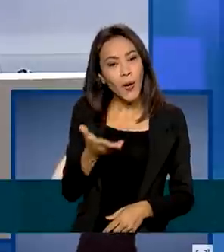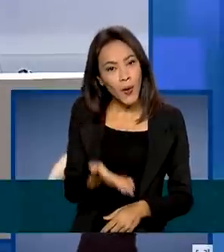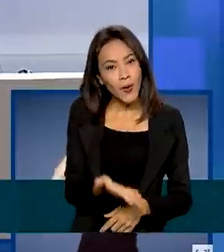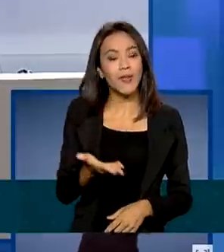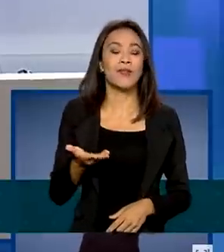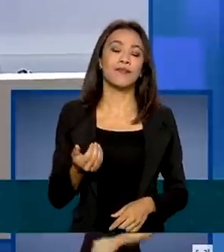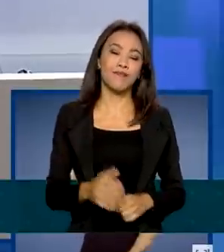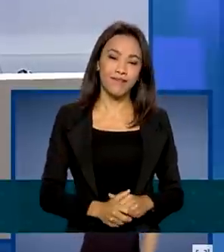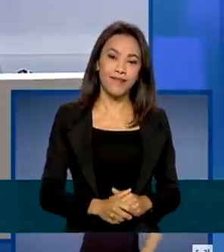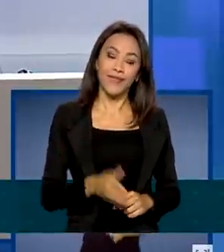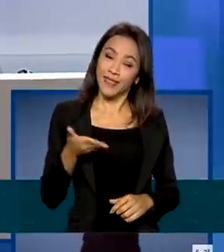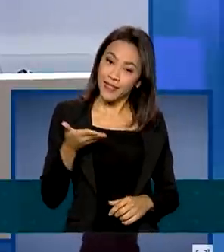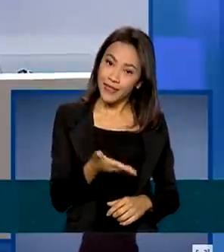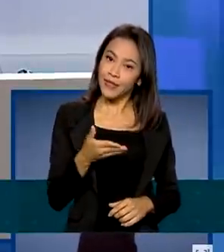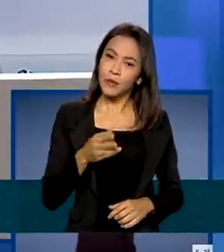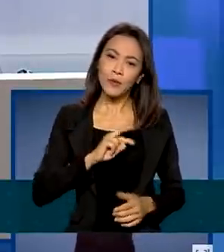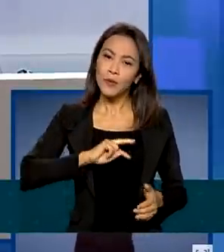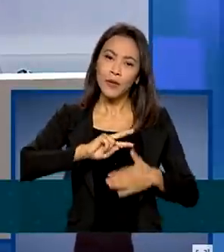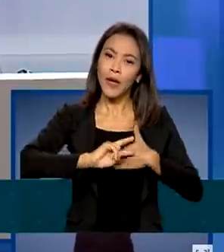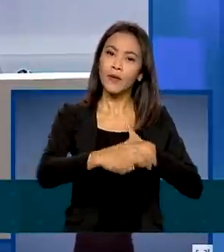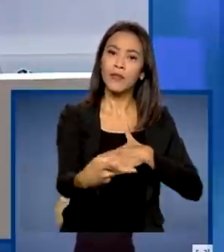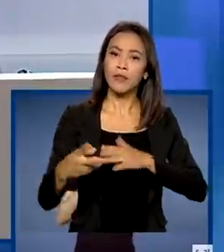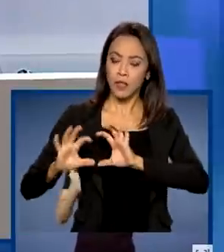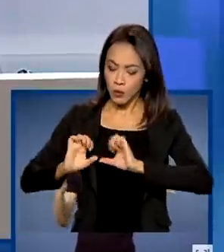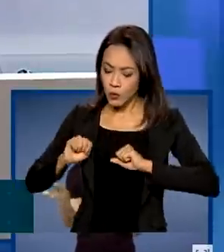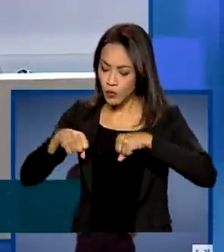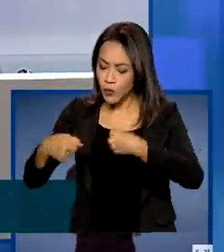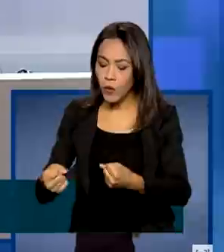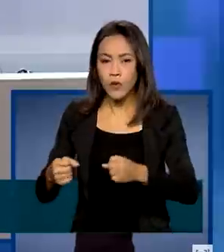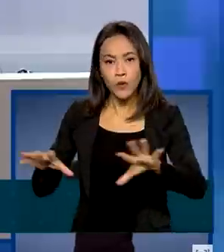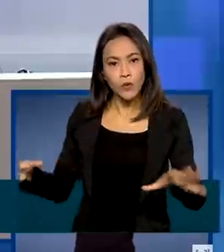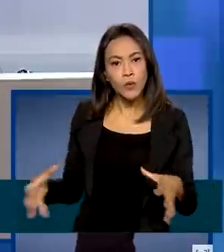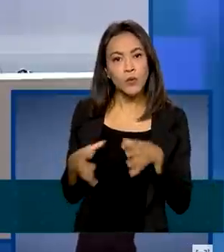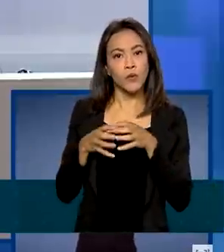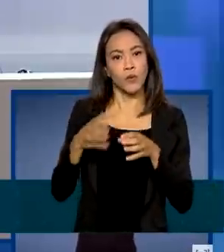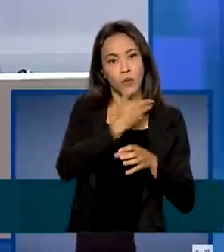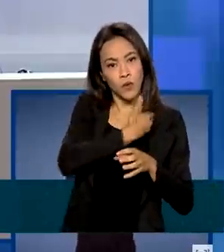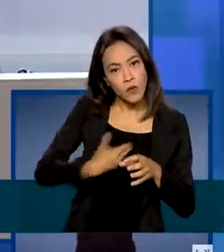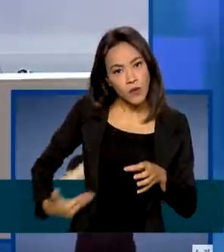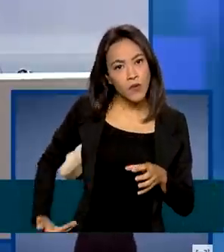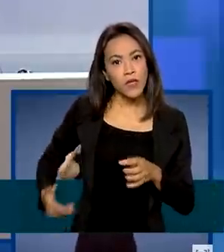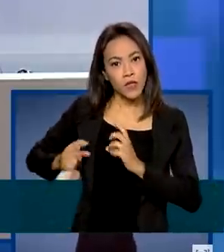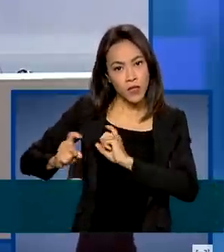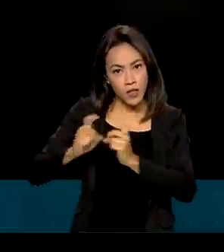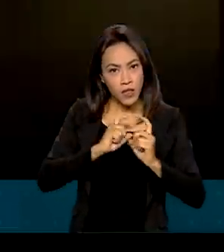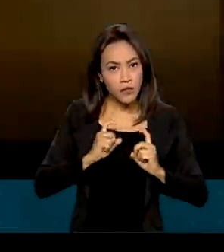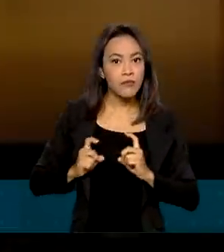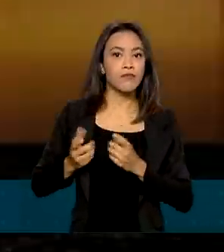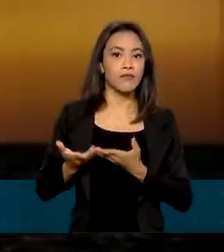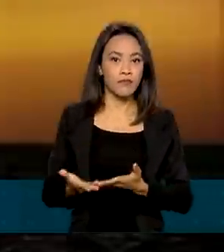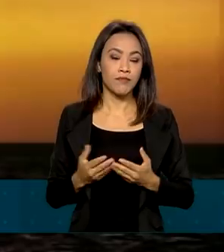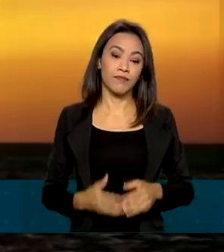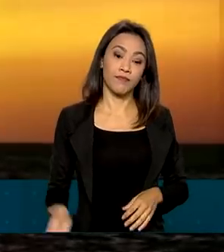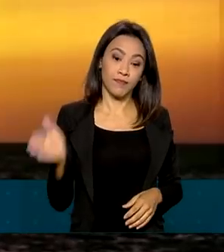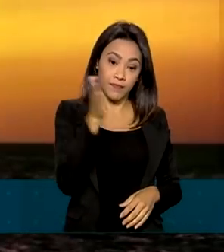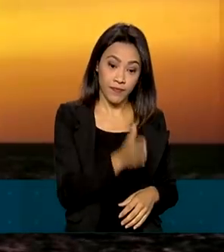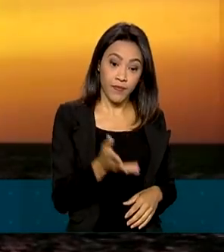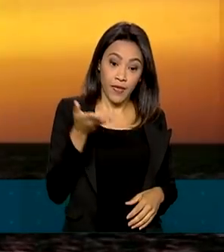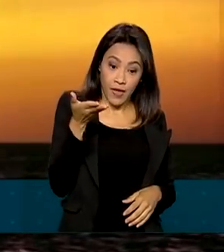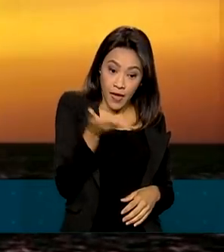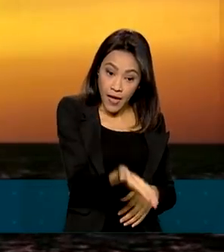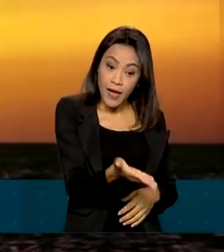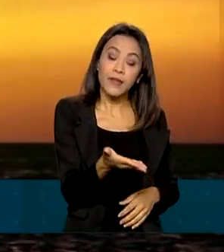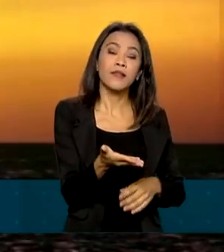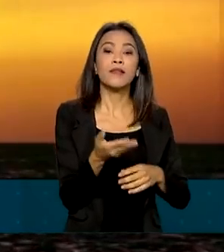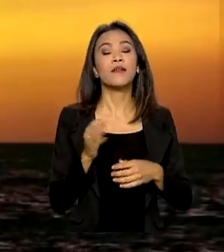isso se deve ao esforço de agentes públicos que não demonizam o capital privado. A Shelf 119